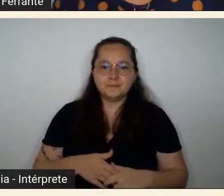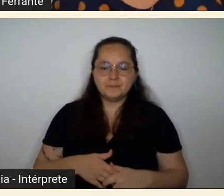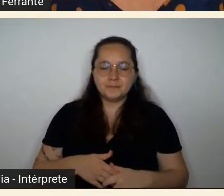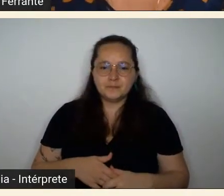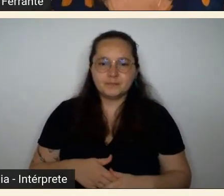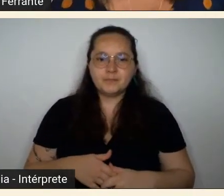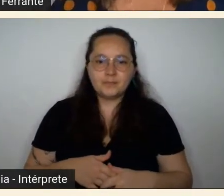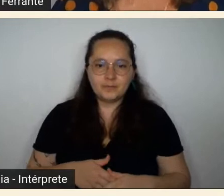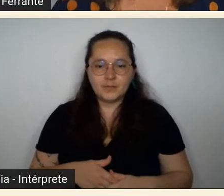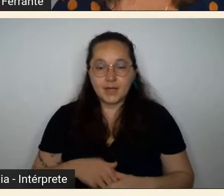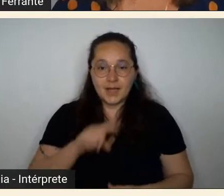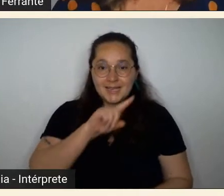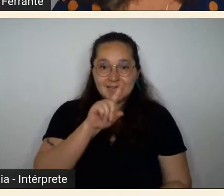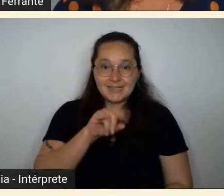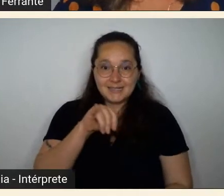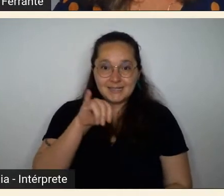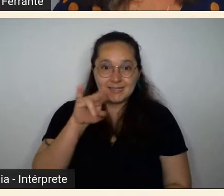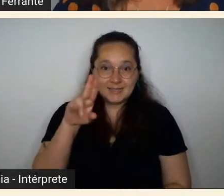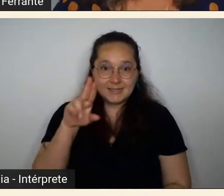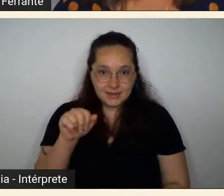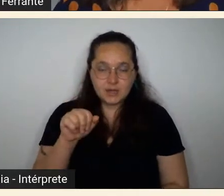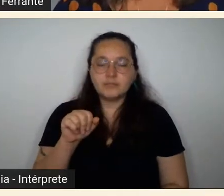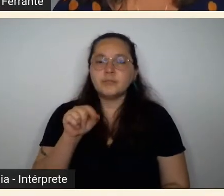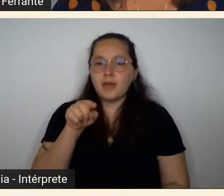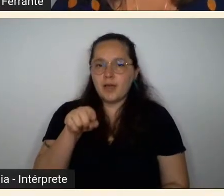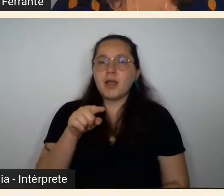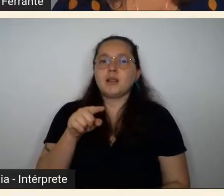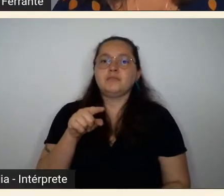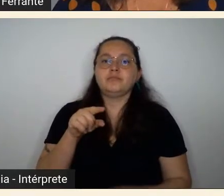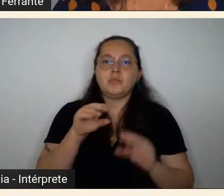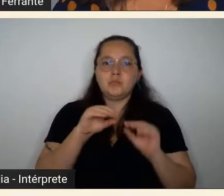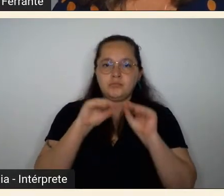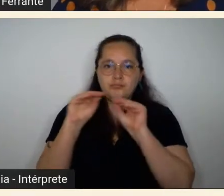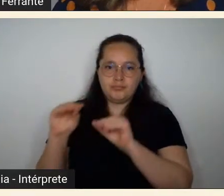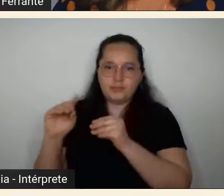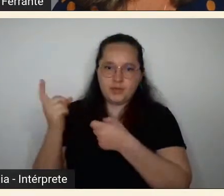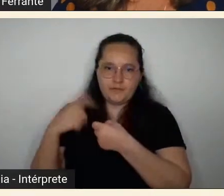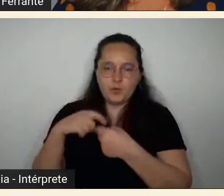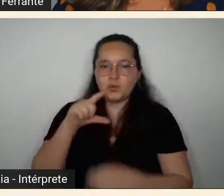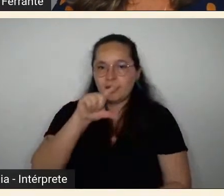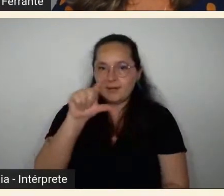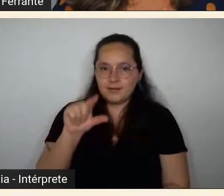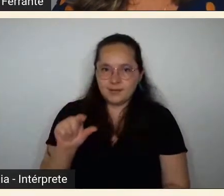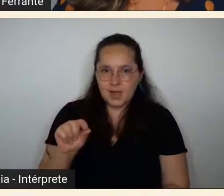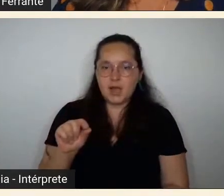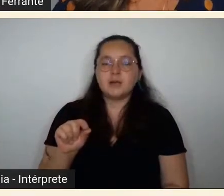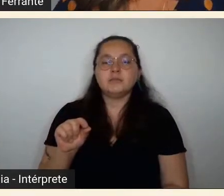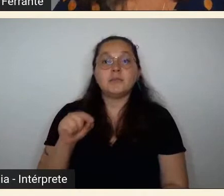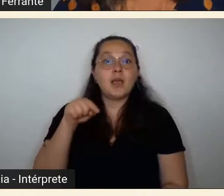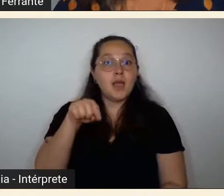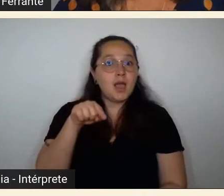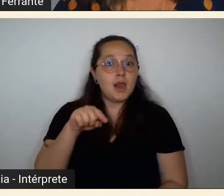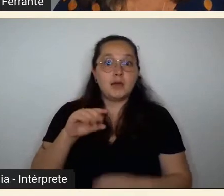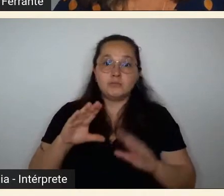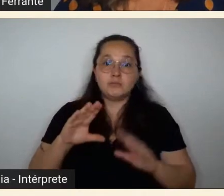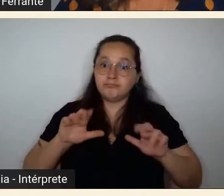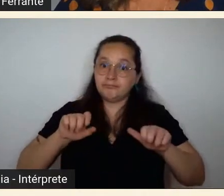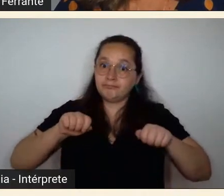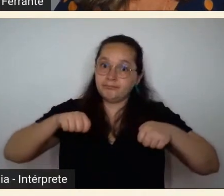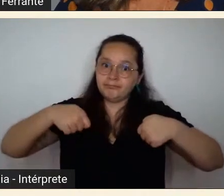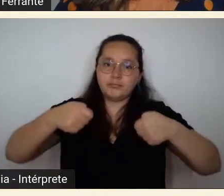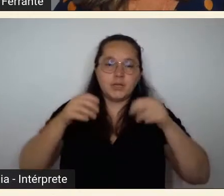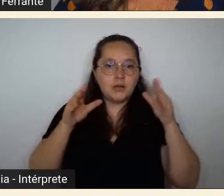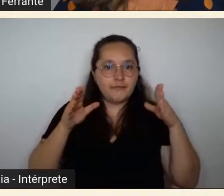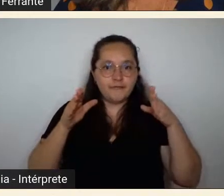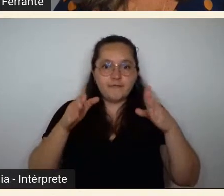Zina quando ela volta para a Itália ela se dedica muito a parte como